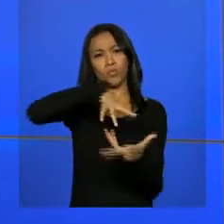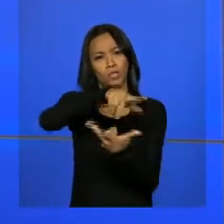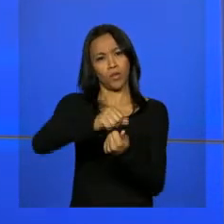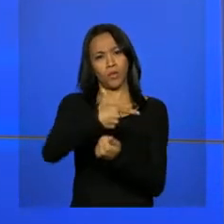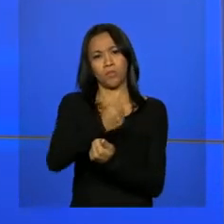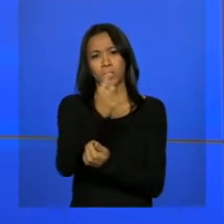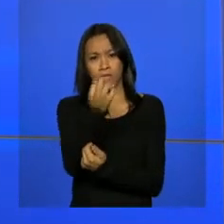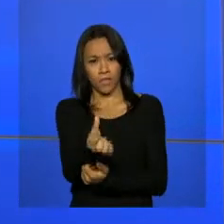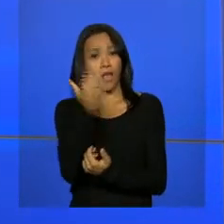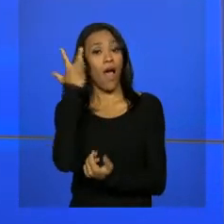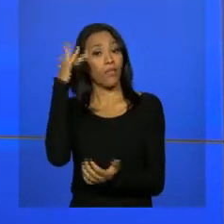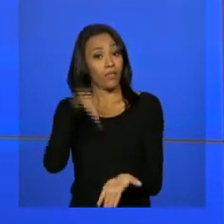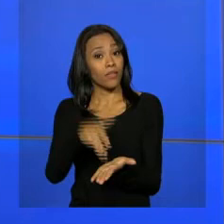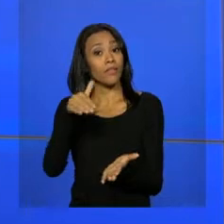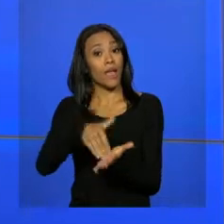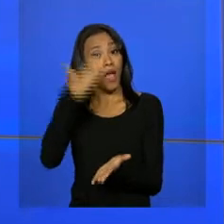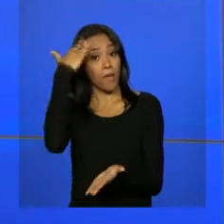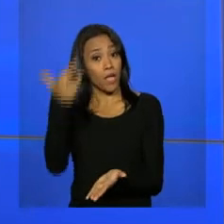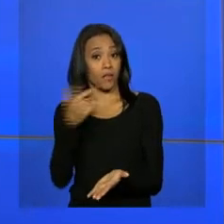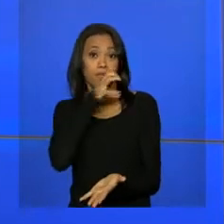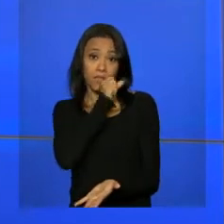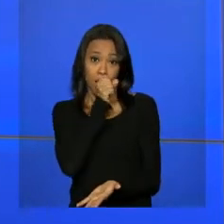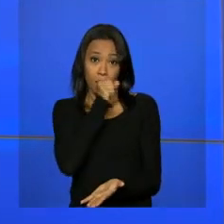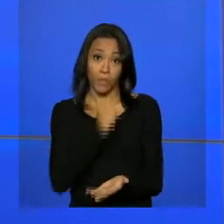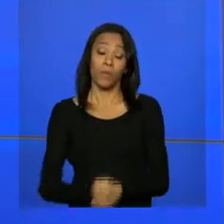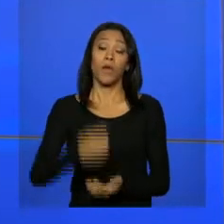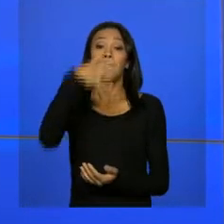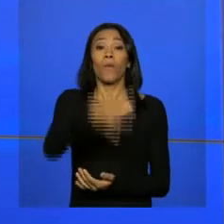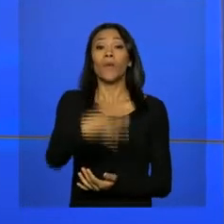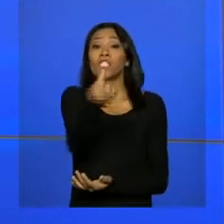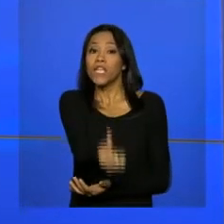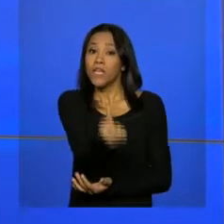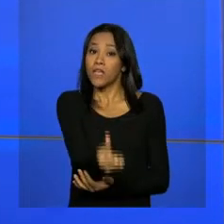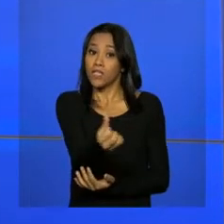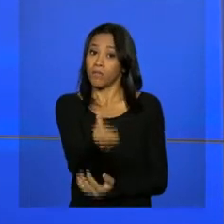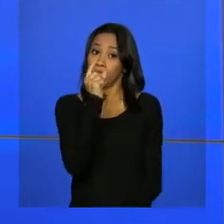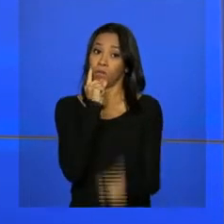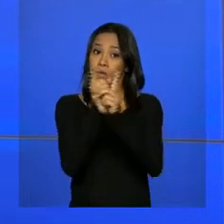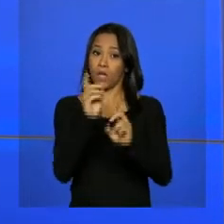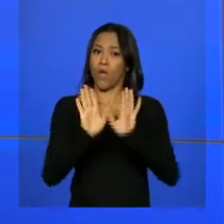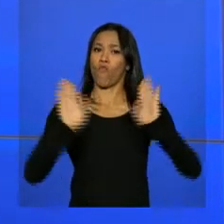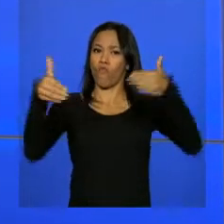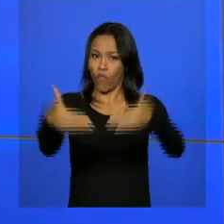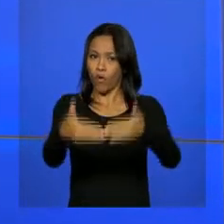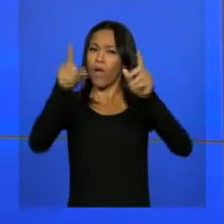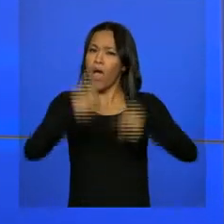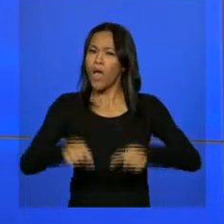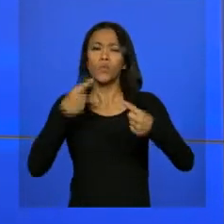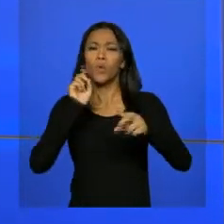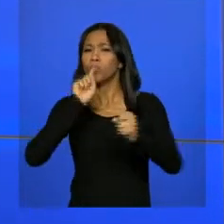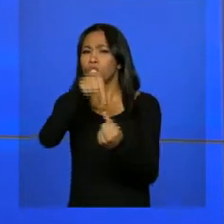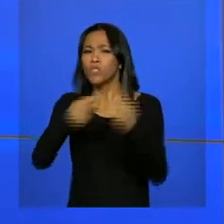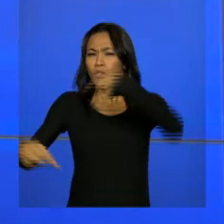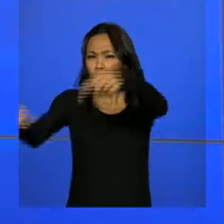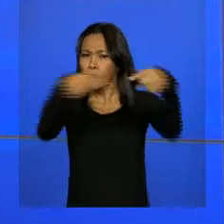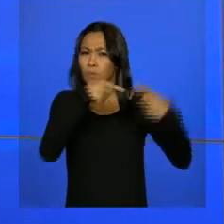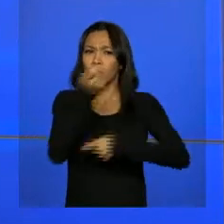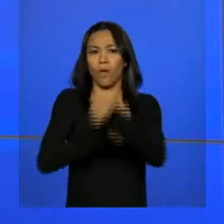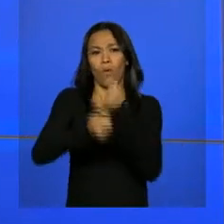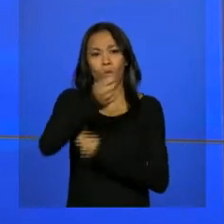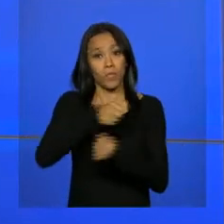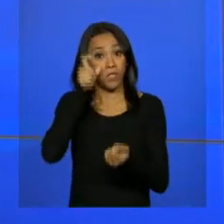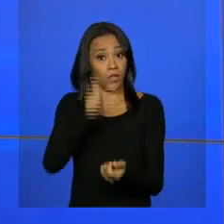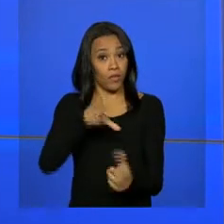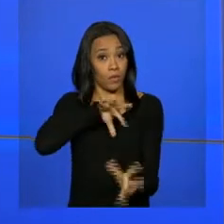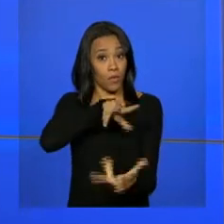que segue até amanhã, sábado. A 46ª edição do Fórum, realizada anualmente para discutir temas econômicos de interesse